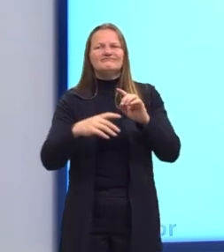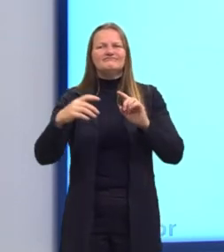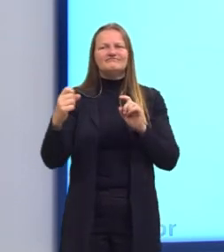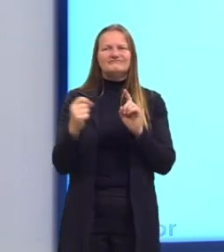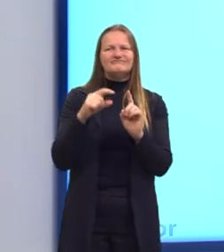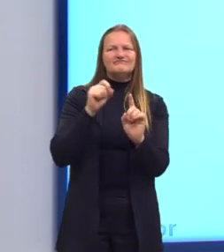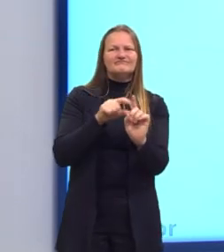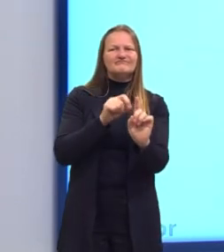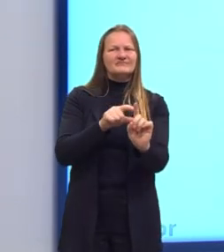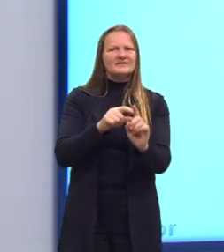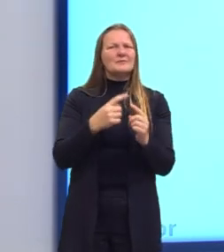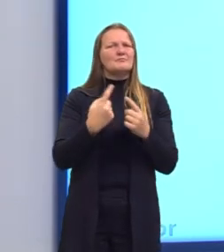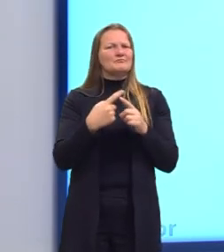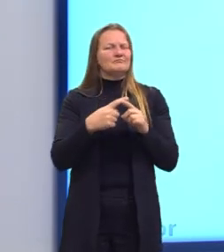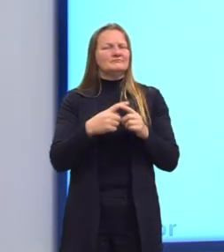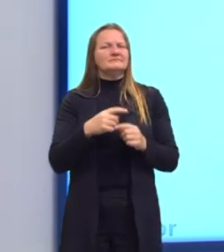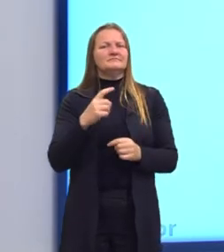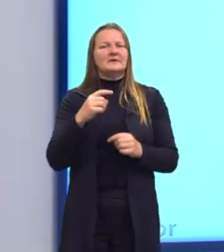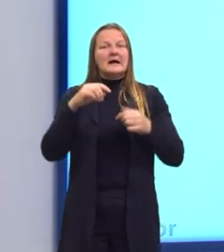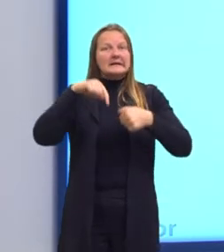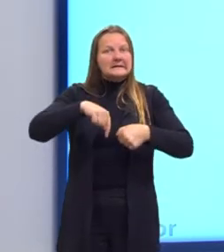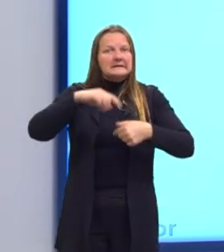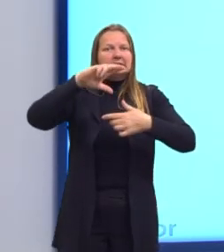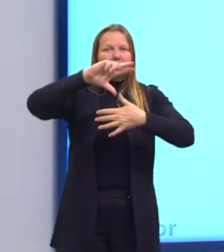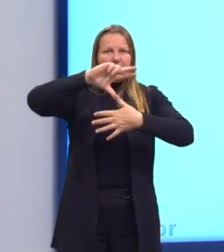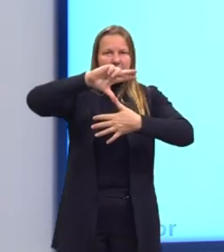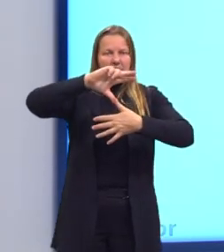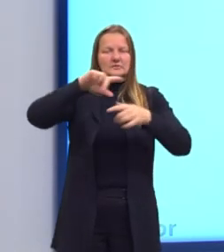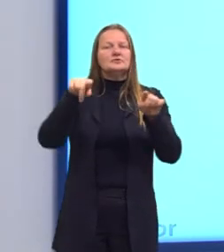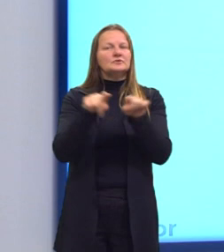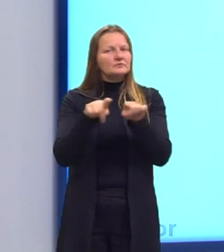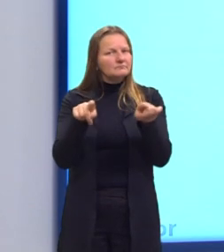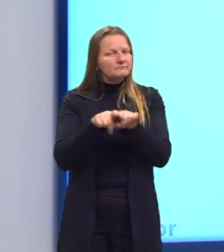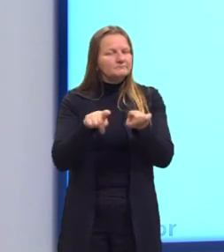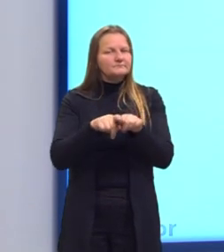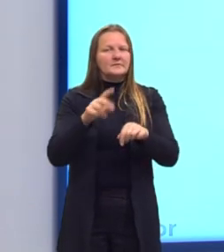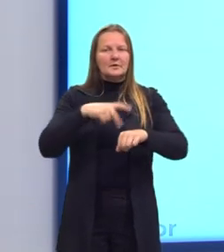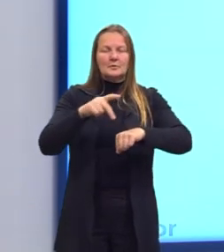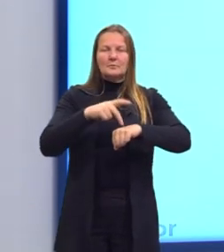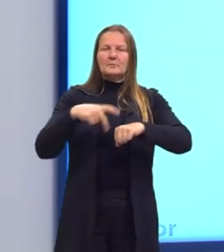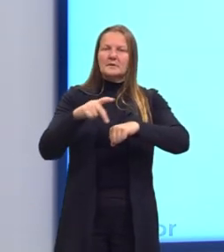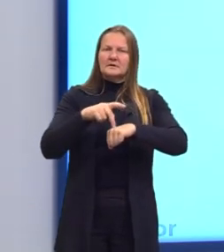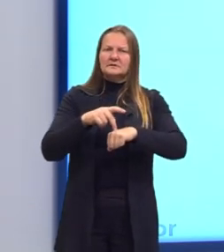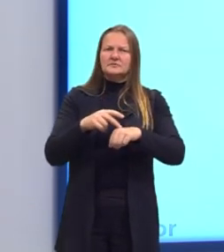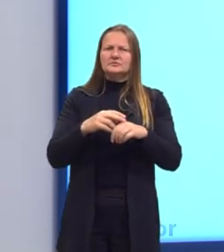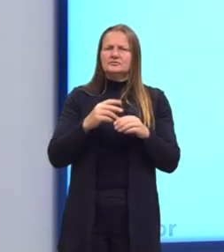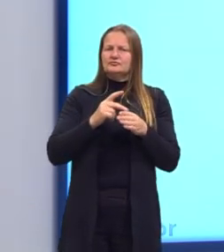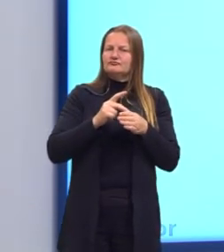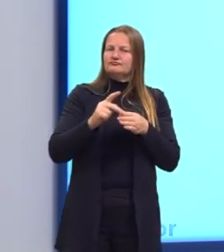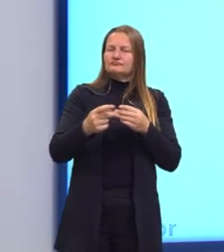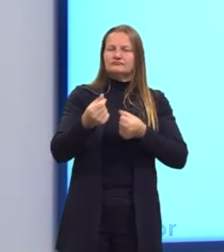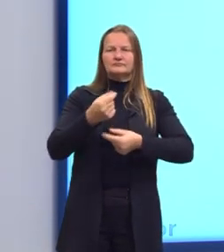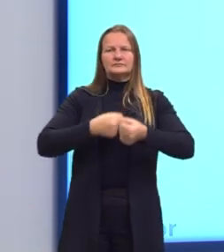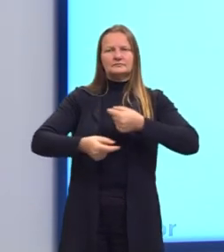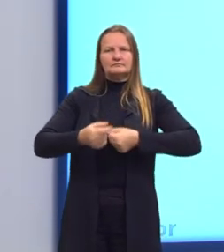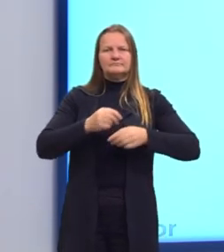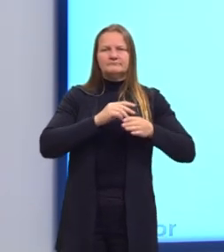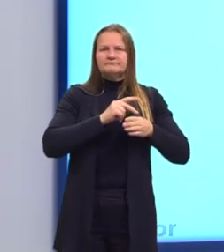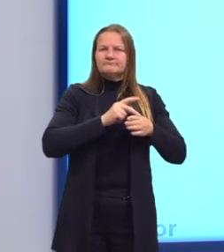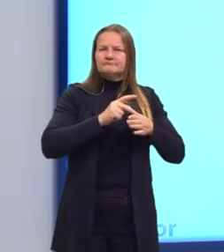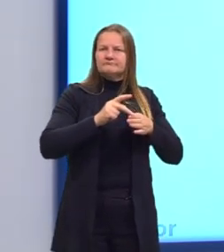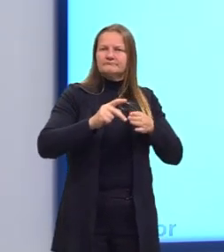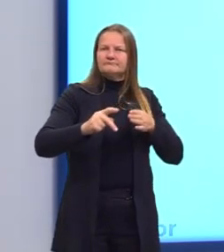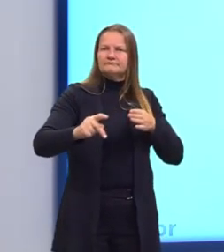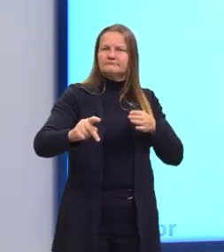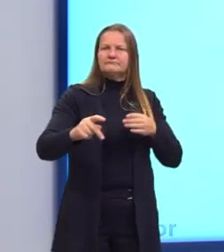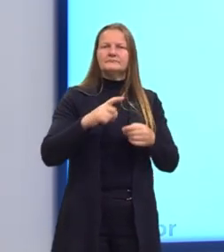para esses países. Aqui na própria América Latina, quando nós vemos países que se estabilizam economicamente, ocorre esse movimento